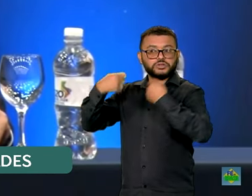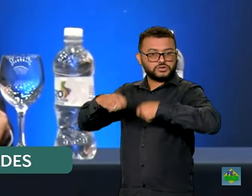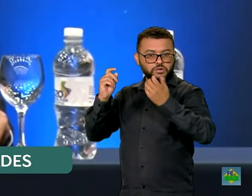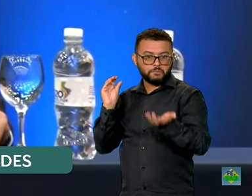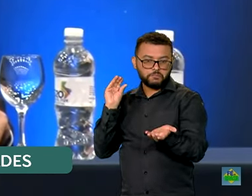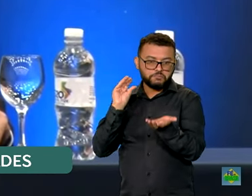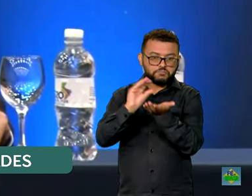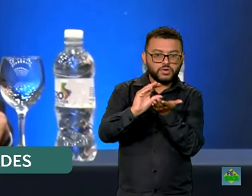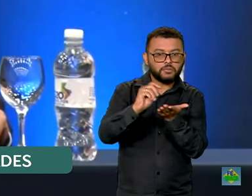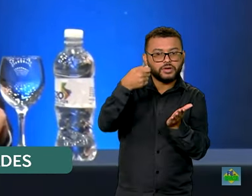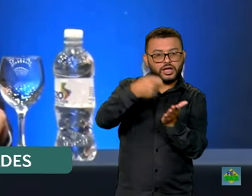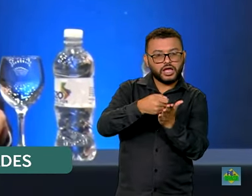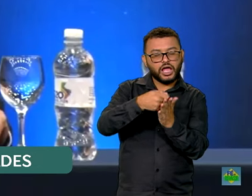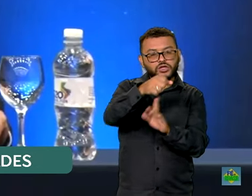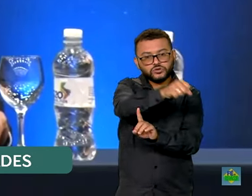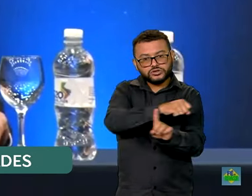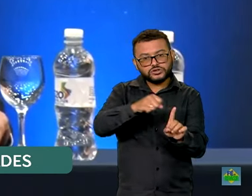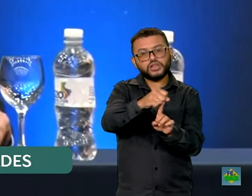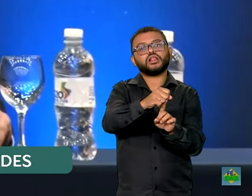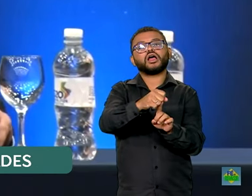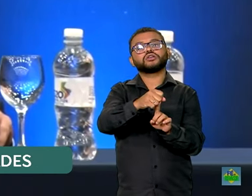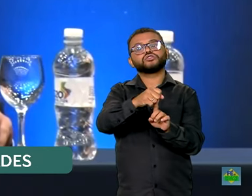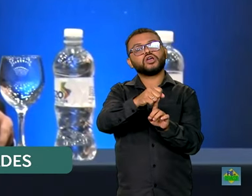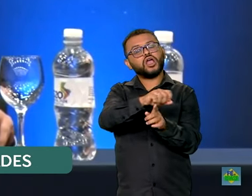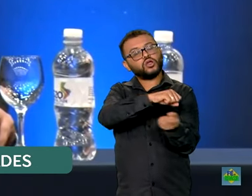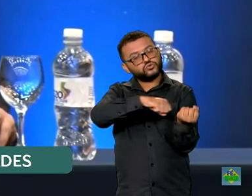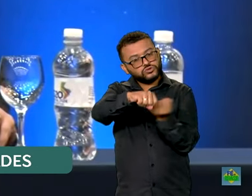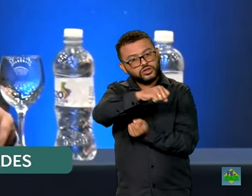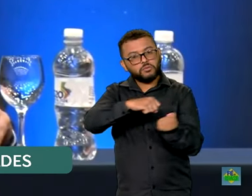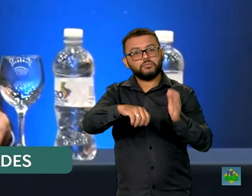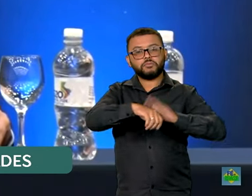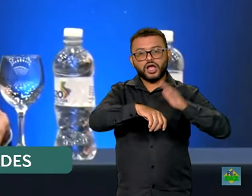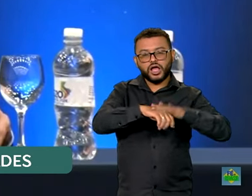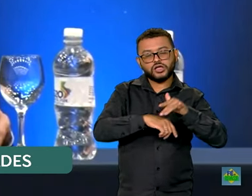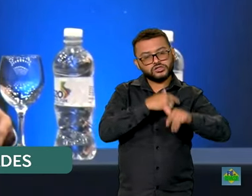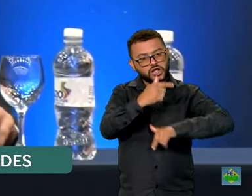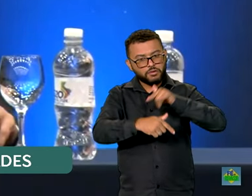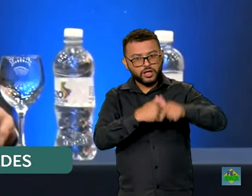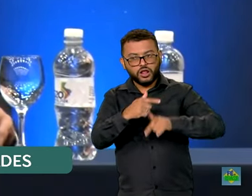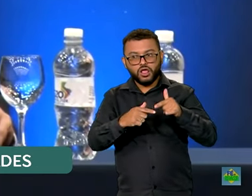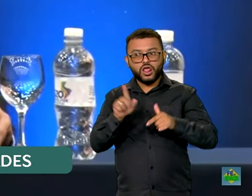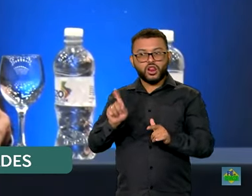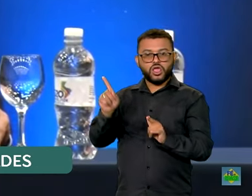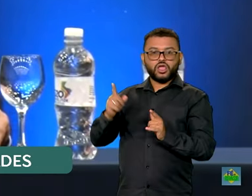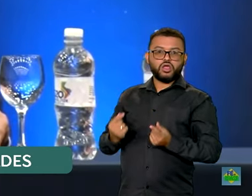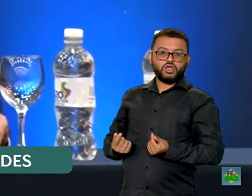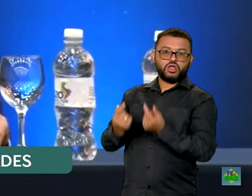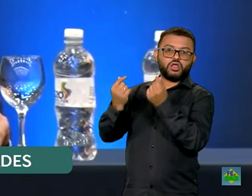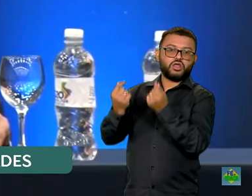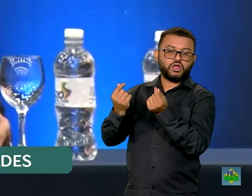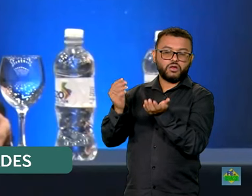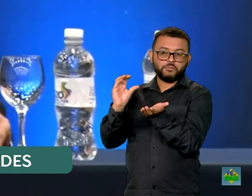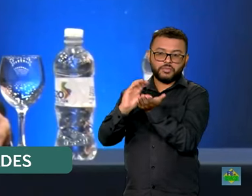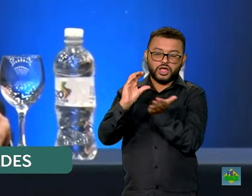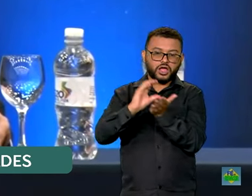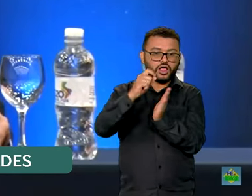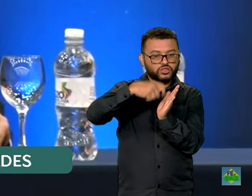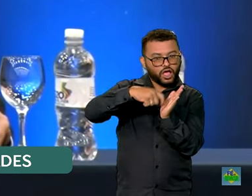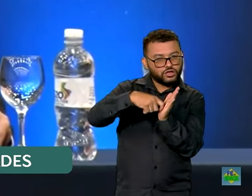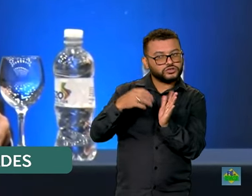para as sociedades mais igualitárias e sustentáveis na medida do seu potencial contributivo.